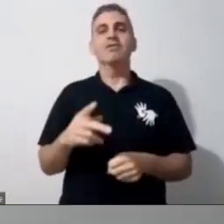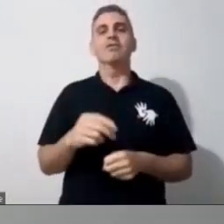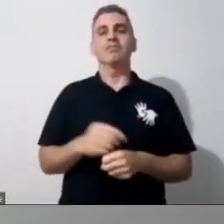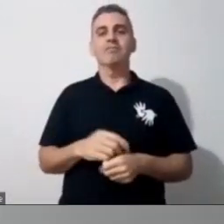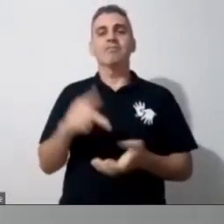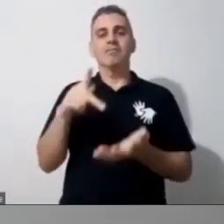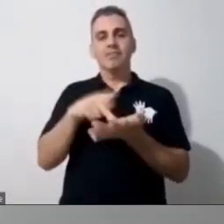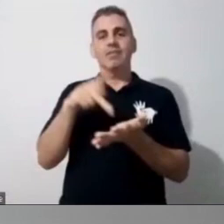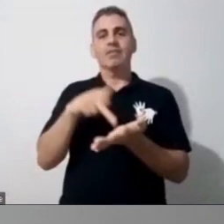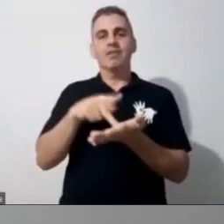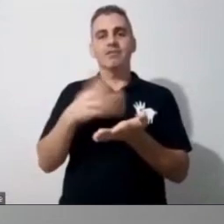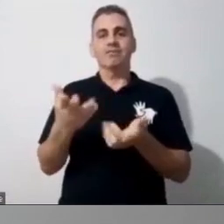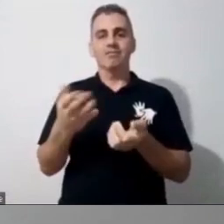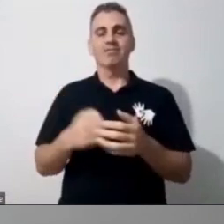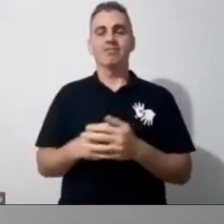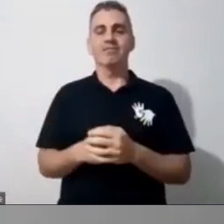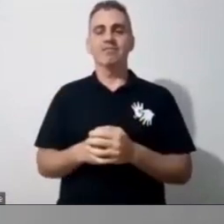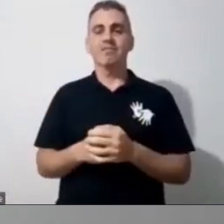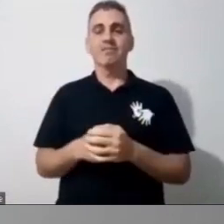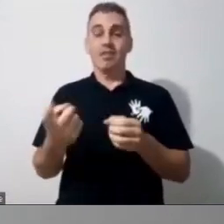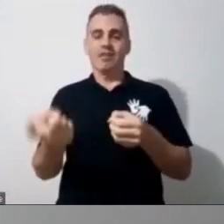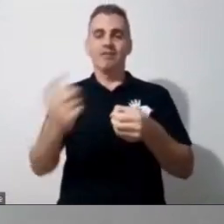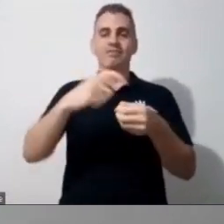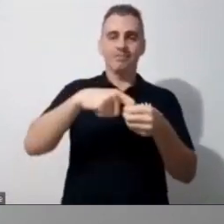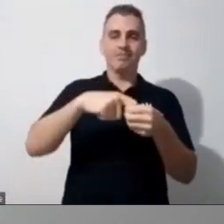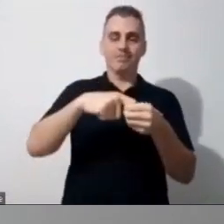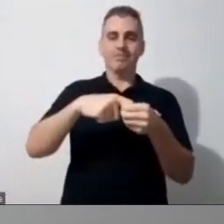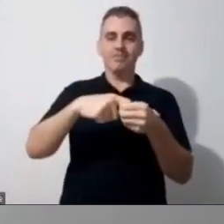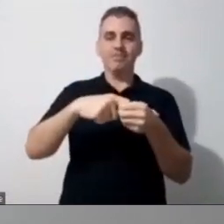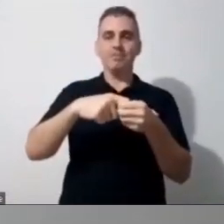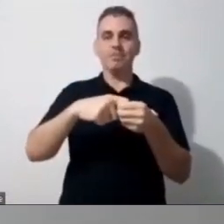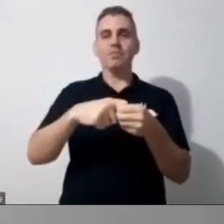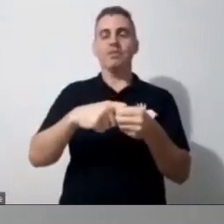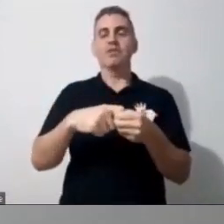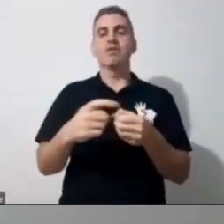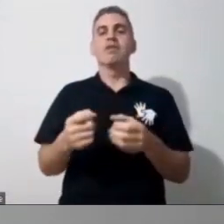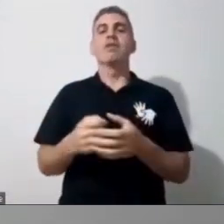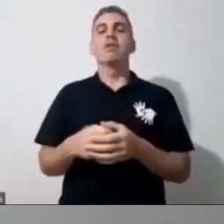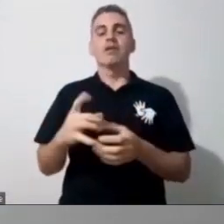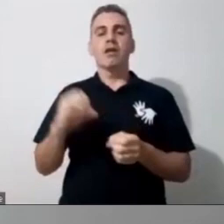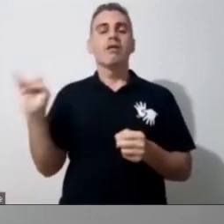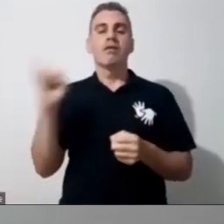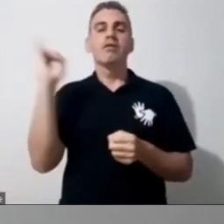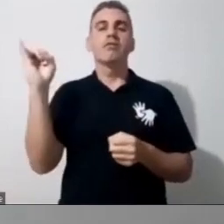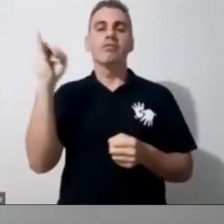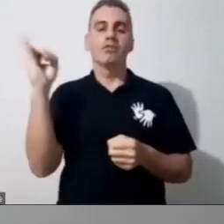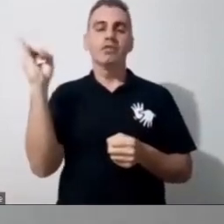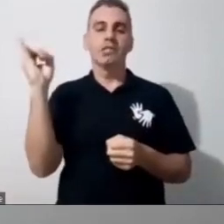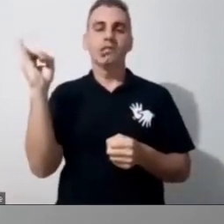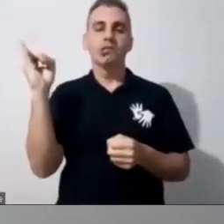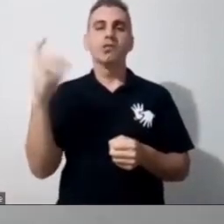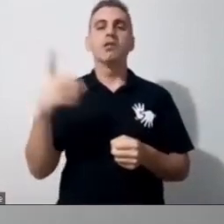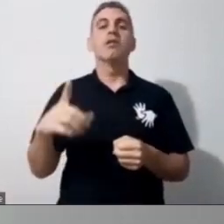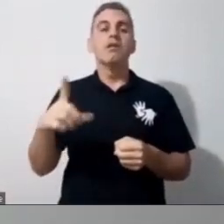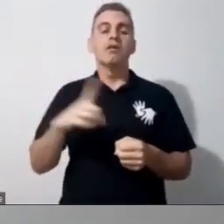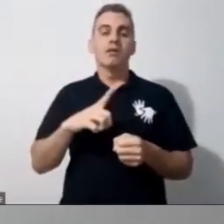Eu posso voltar, que eu esqueci de dizer, eu acho que é muito importante, eu tenho duas matrículas no